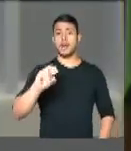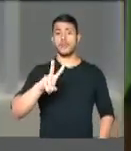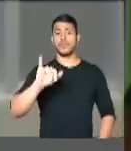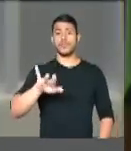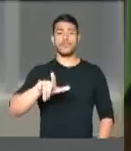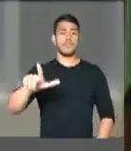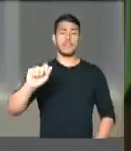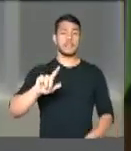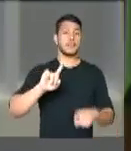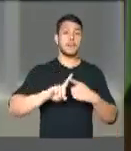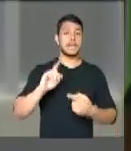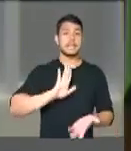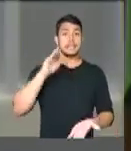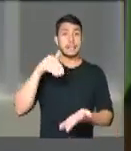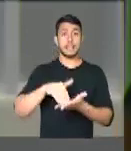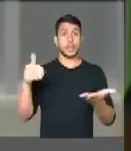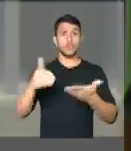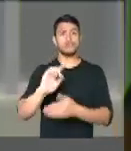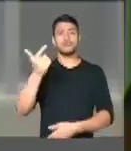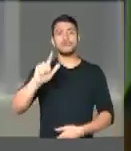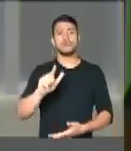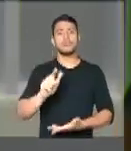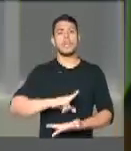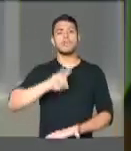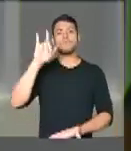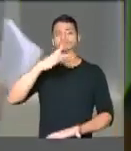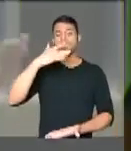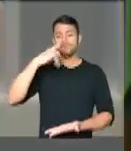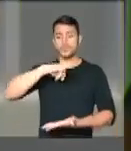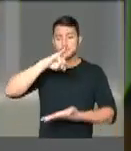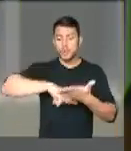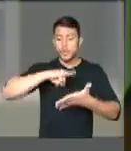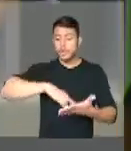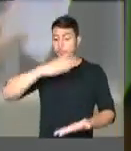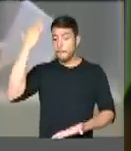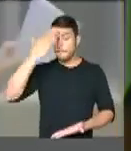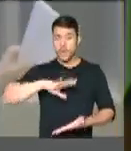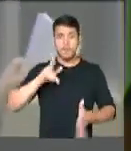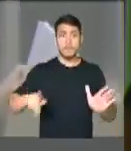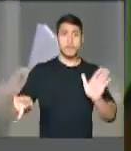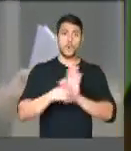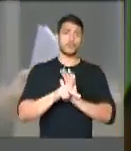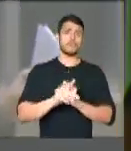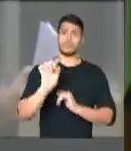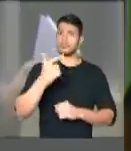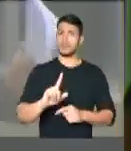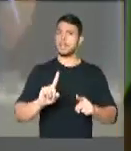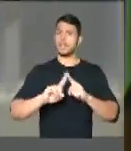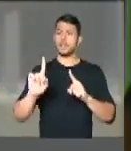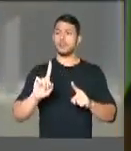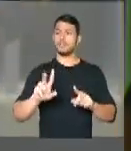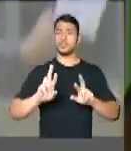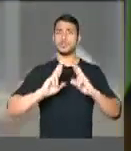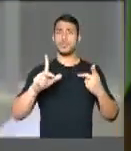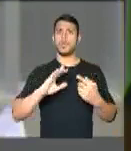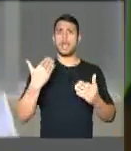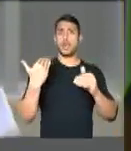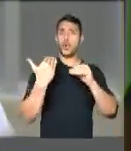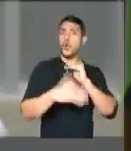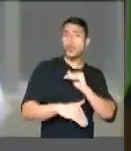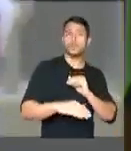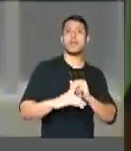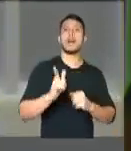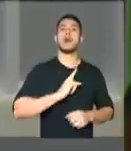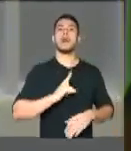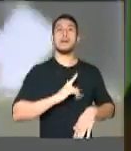propriedades. Portanto, é preciso que haja respeito. Nós não somos contra nenhum tipo de empreendimento. Qualquer empreendimento